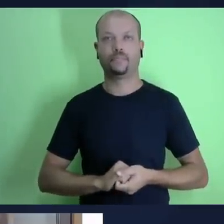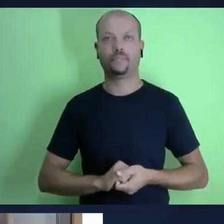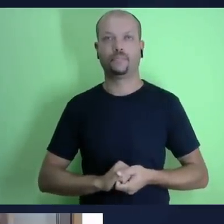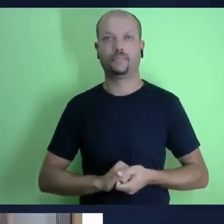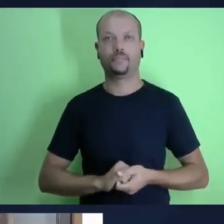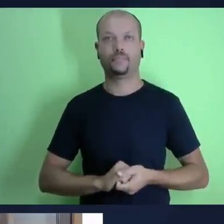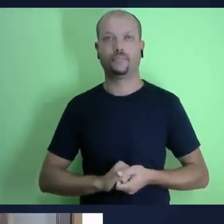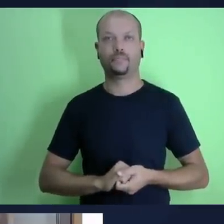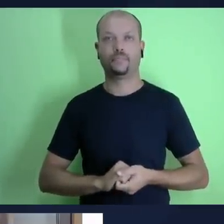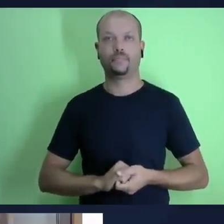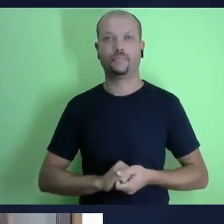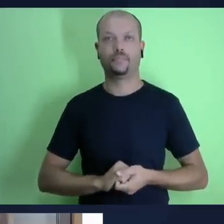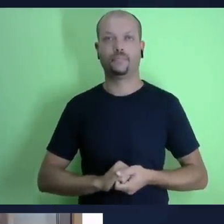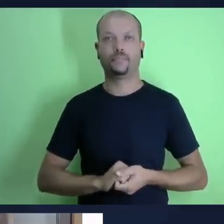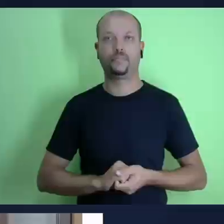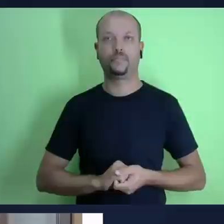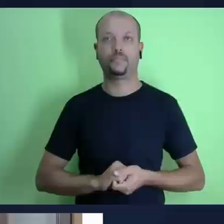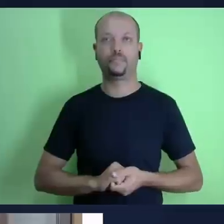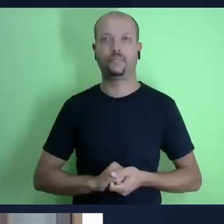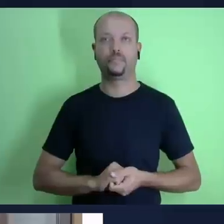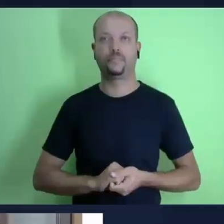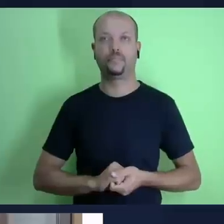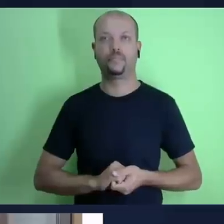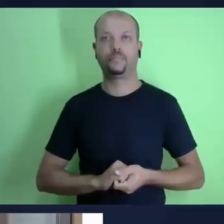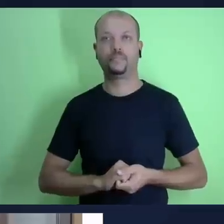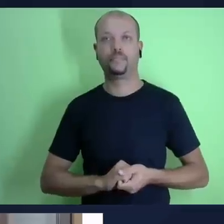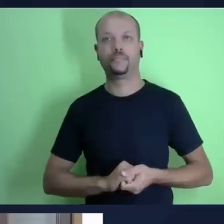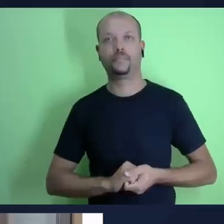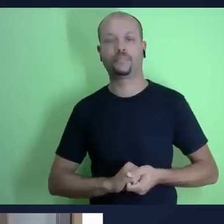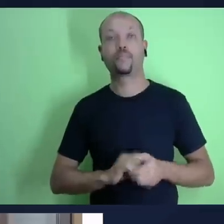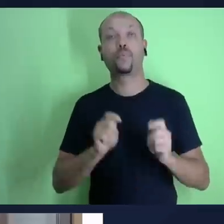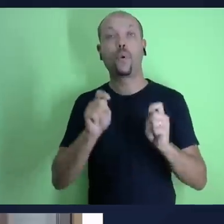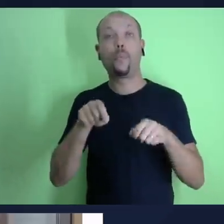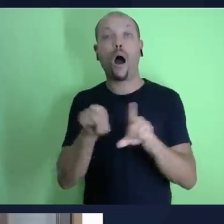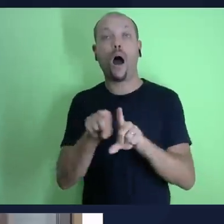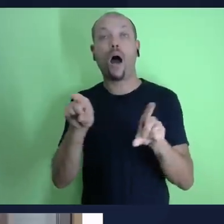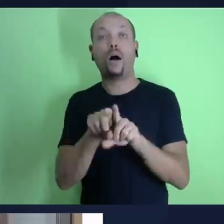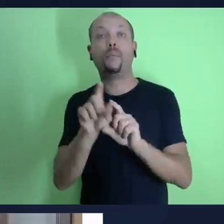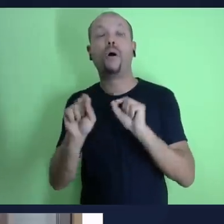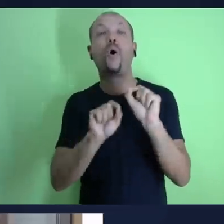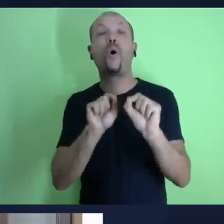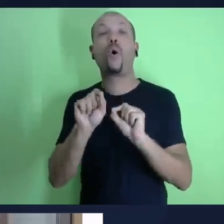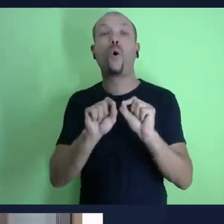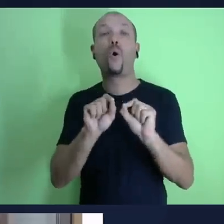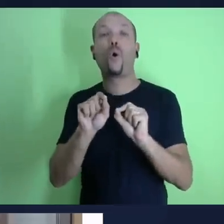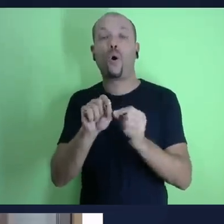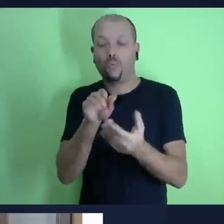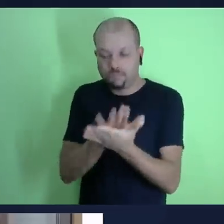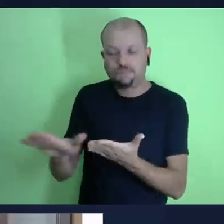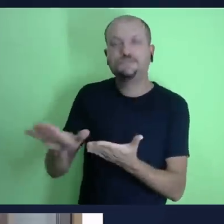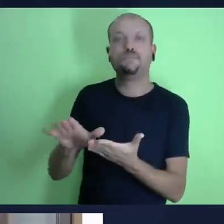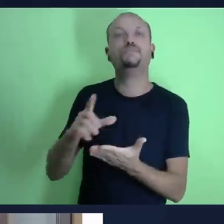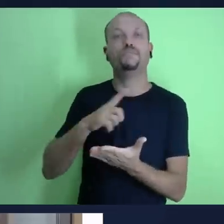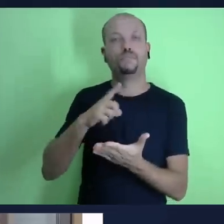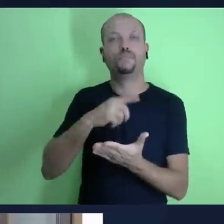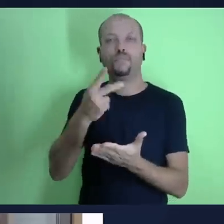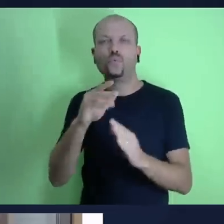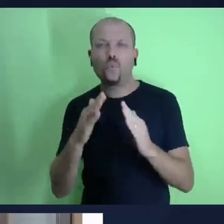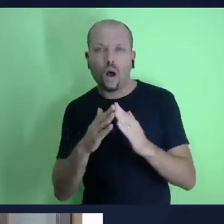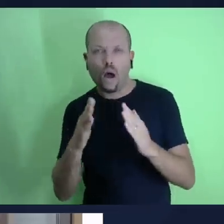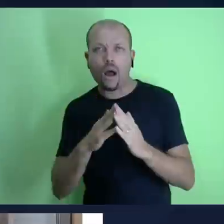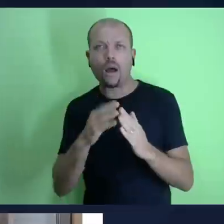barra lição traço adultos você também pode adquirir o seu guia de estudos